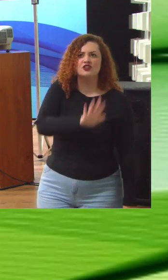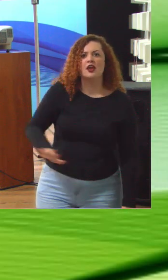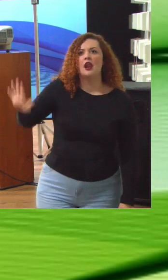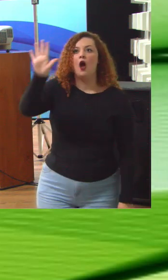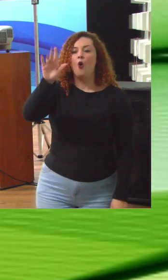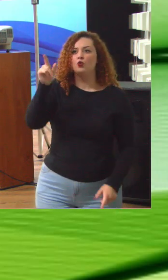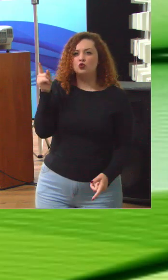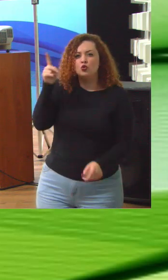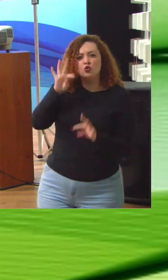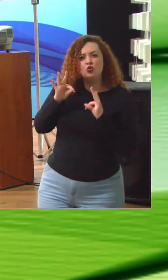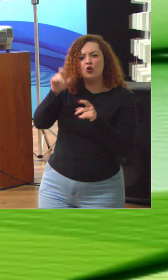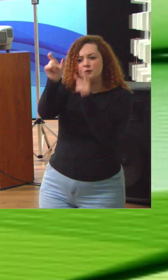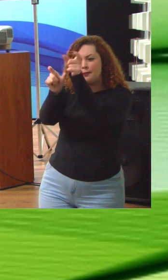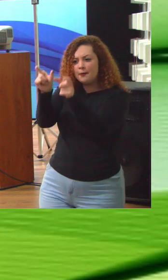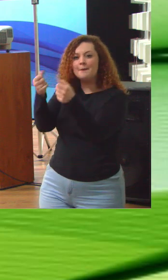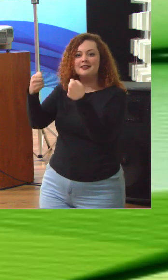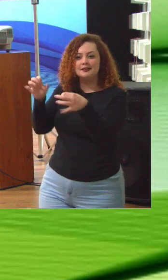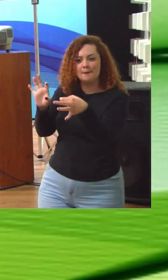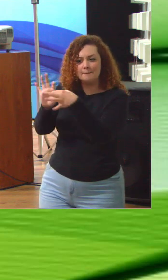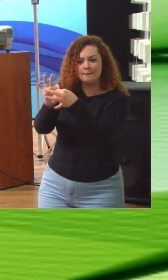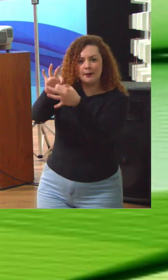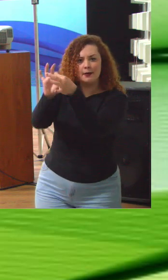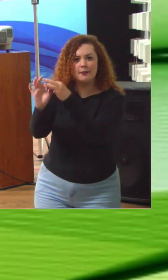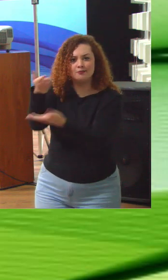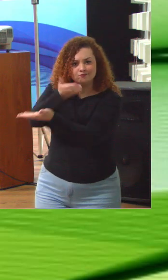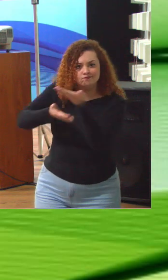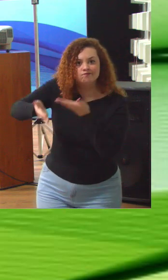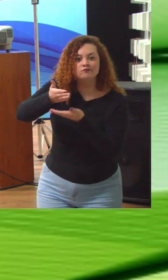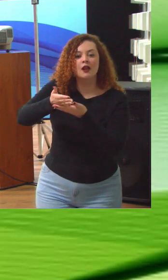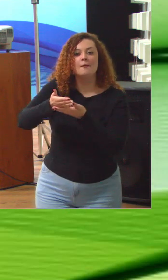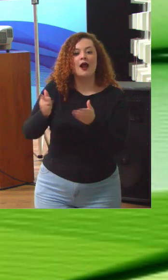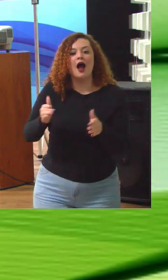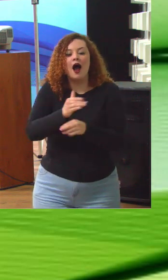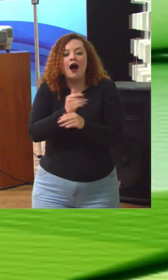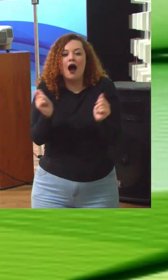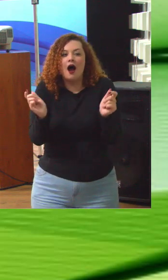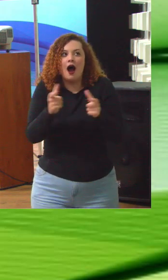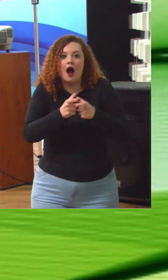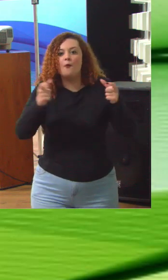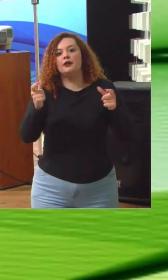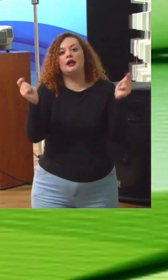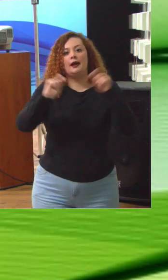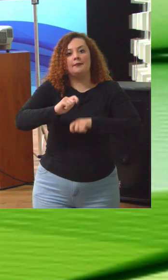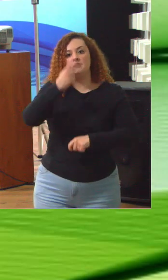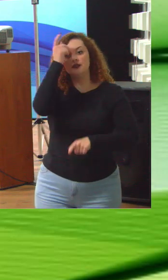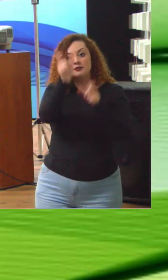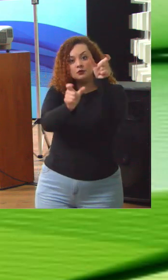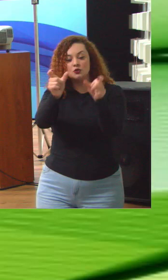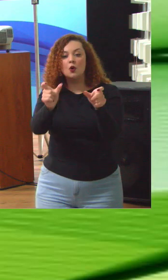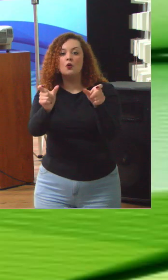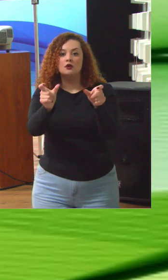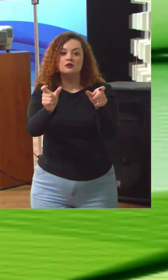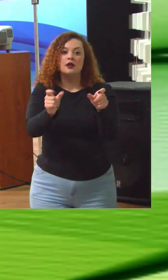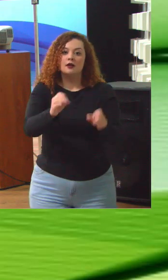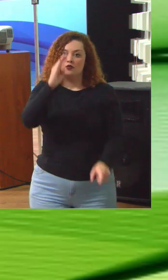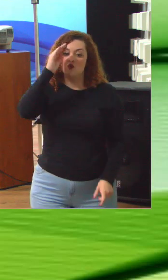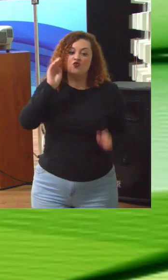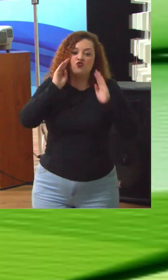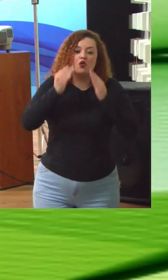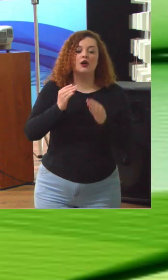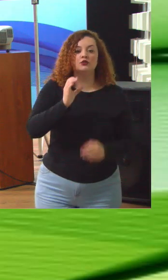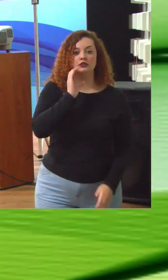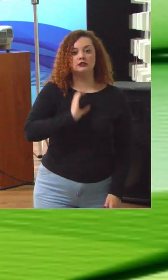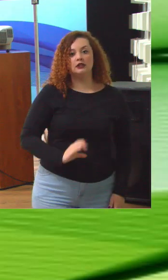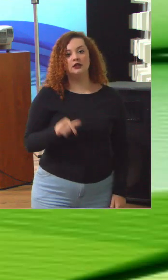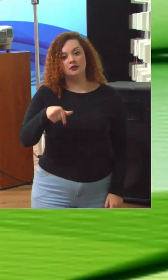resultado que é elevada capacidade das pessoas, dos cidadãos desse país. Isso